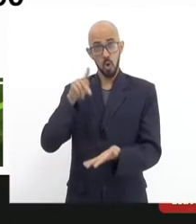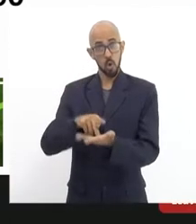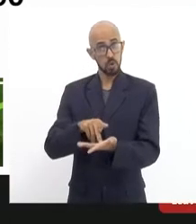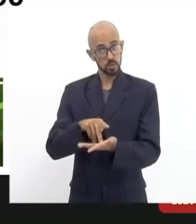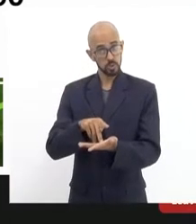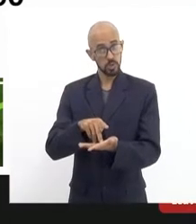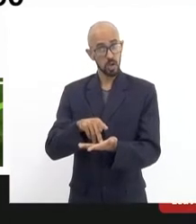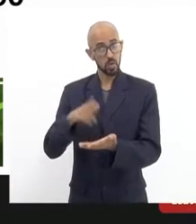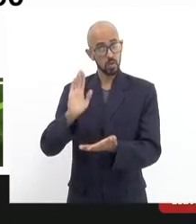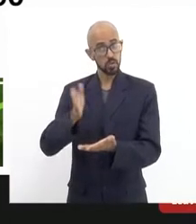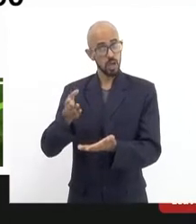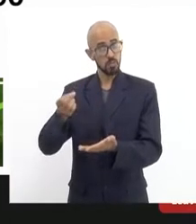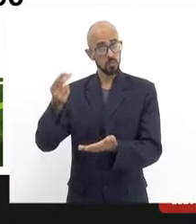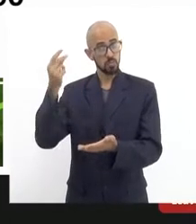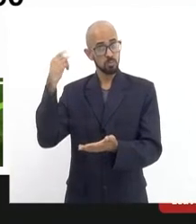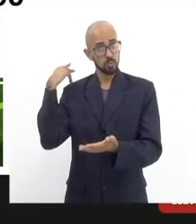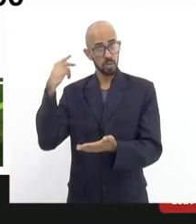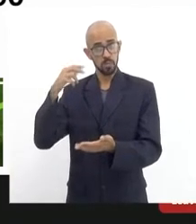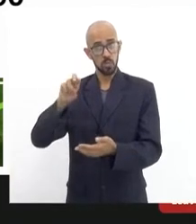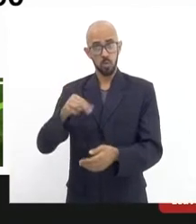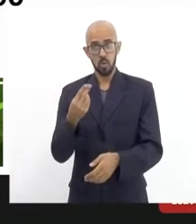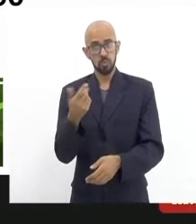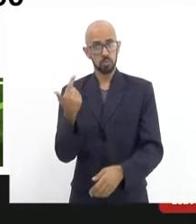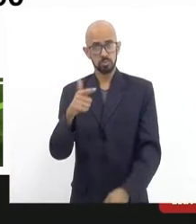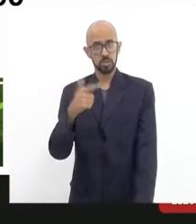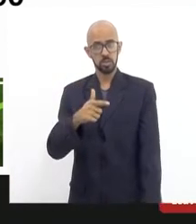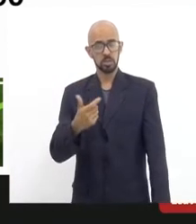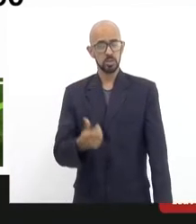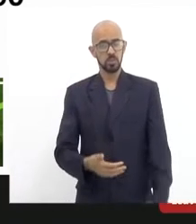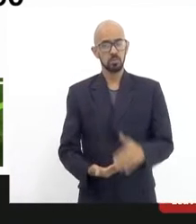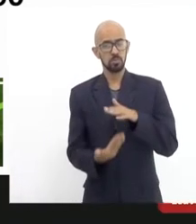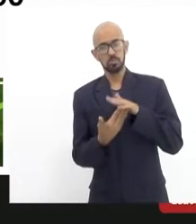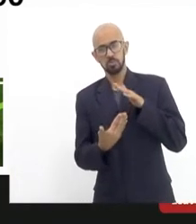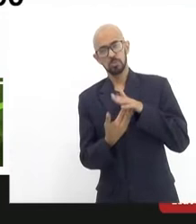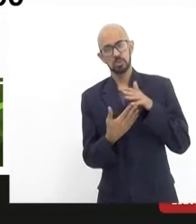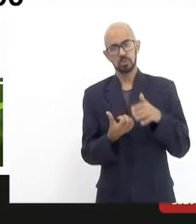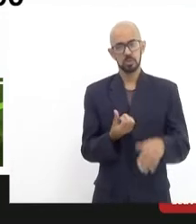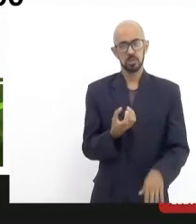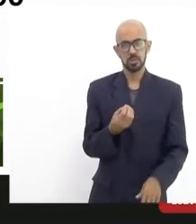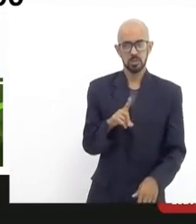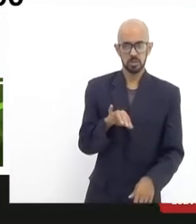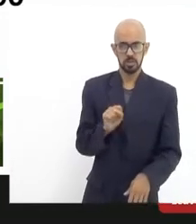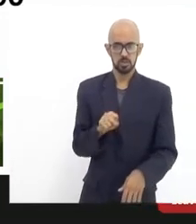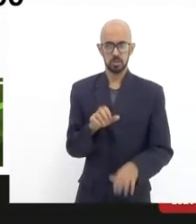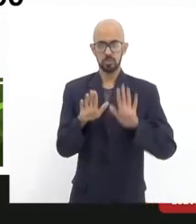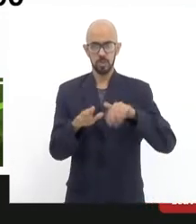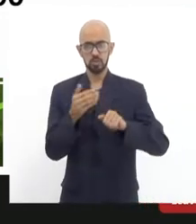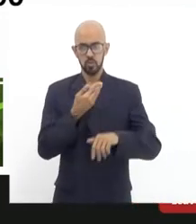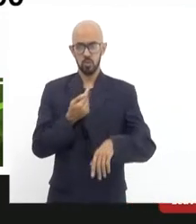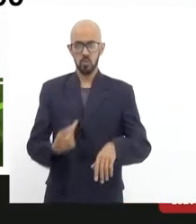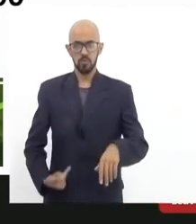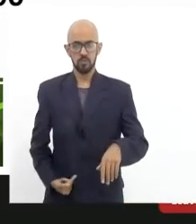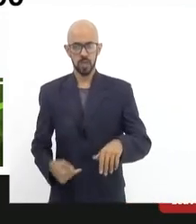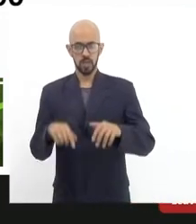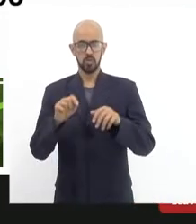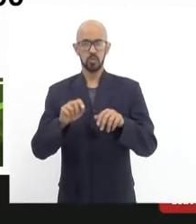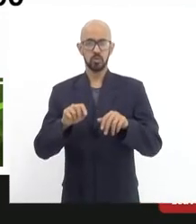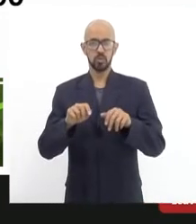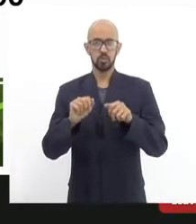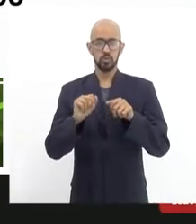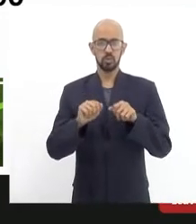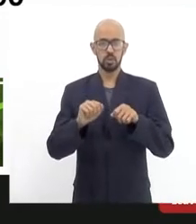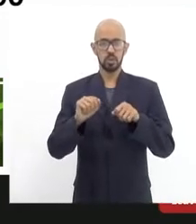bondes existentes. Senão não daria um prazo de 60 dias. Mas o governo, ao invés de fazer o